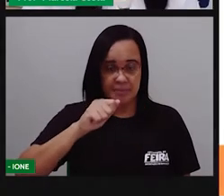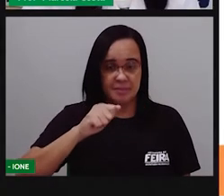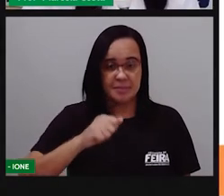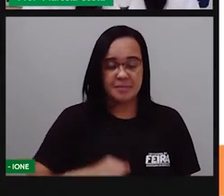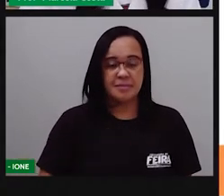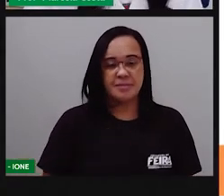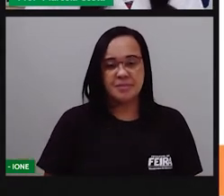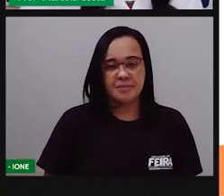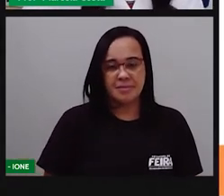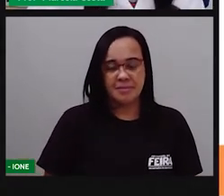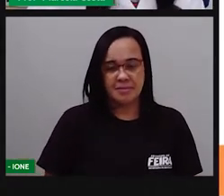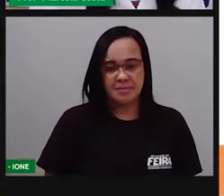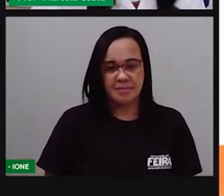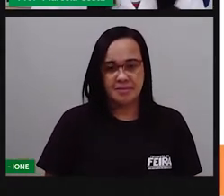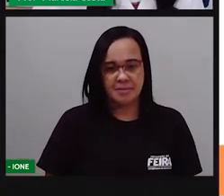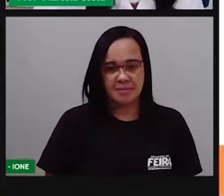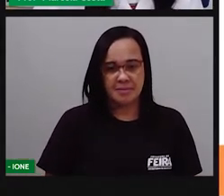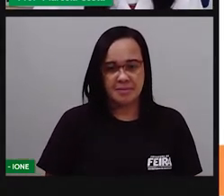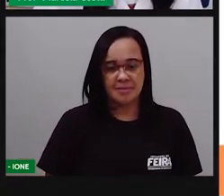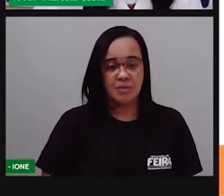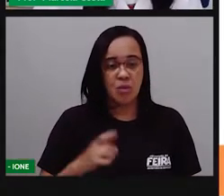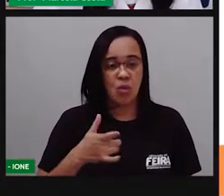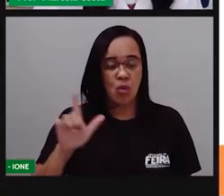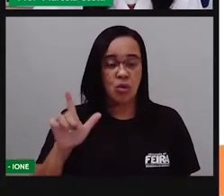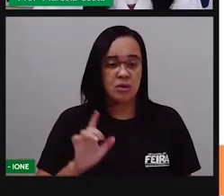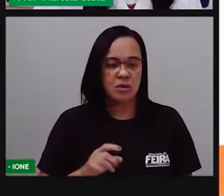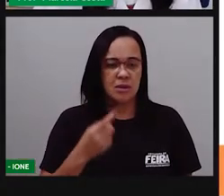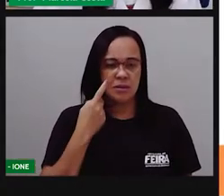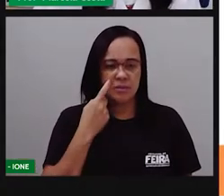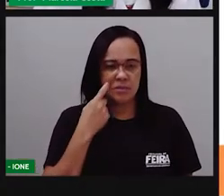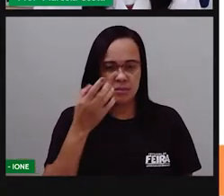Vamos agora ver outra palavra.